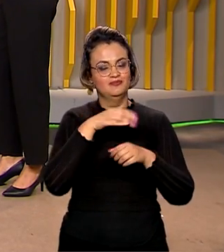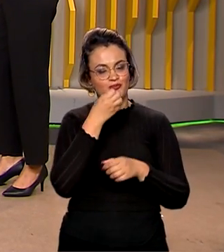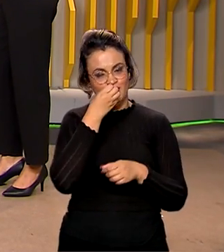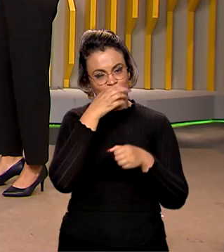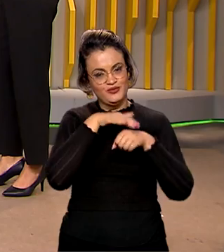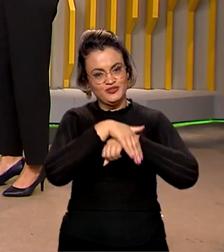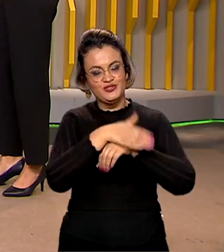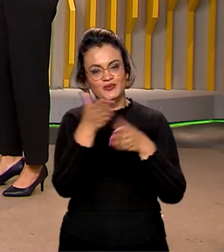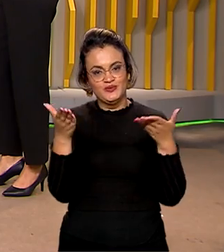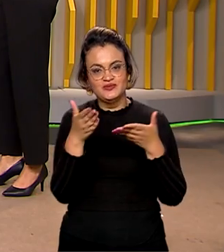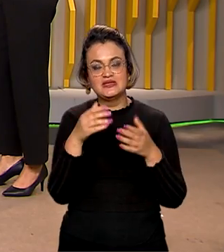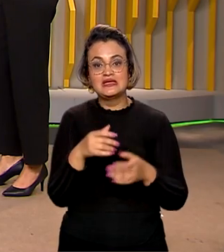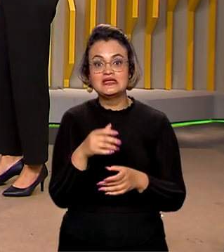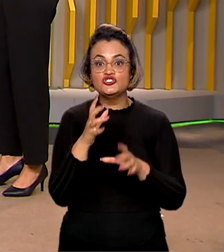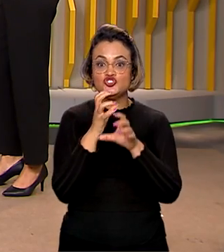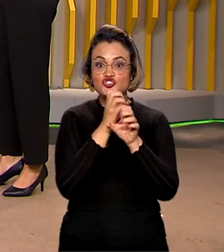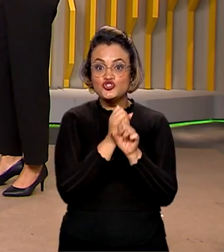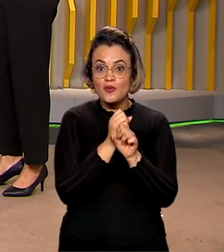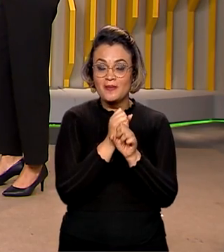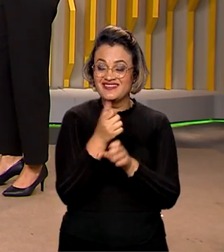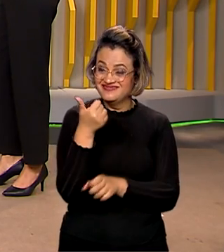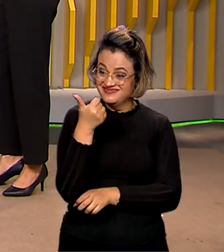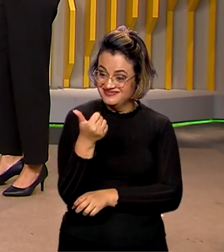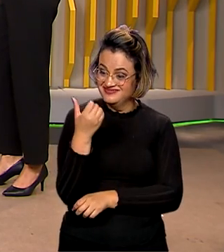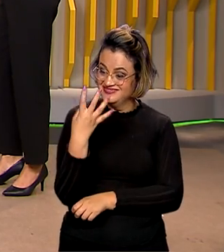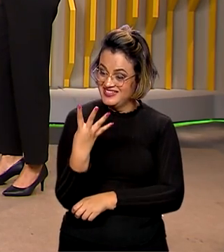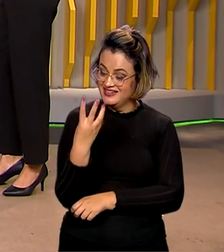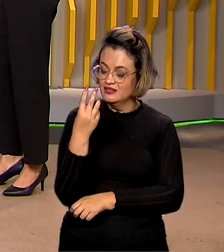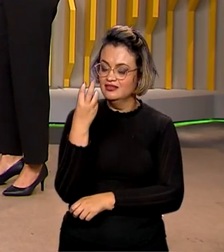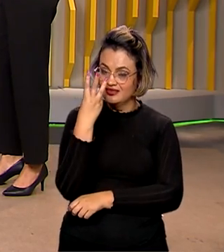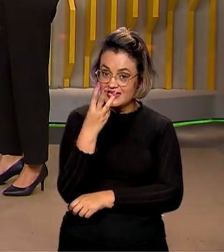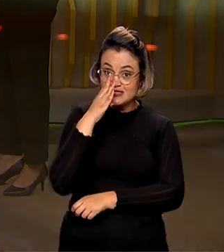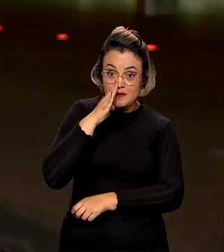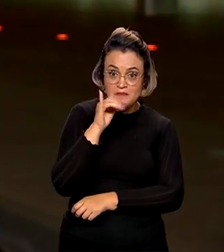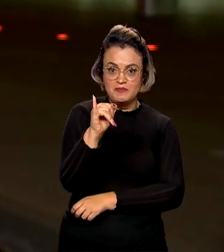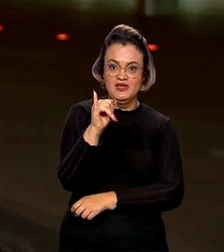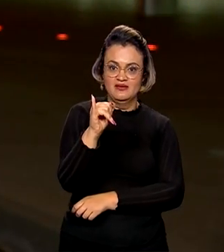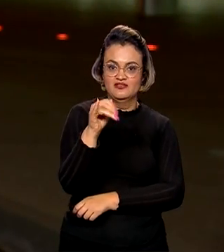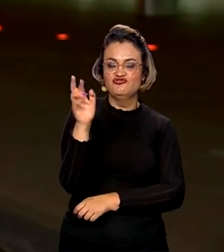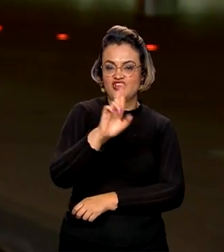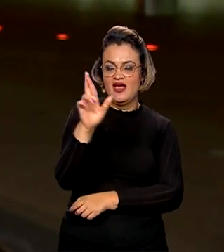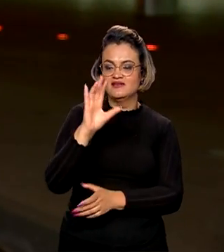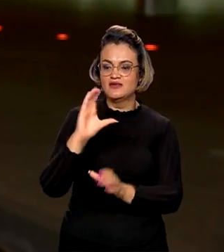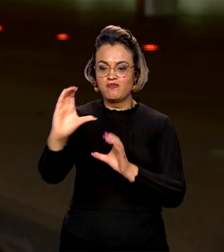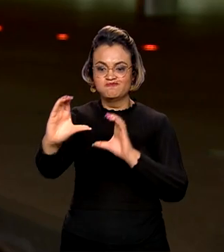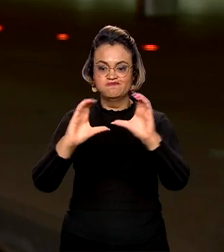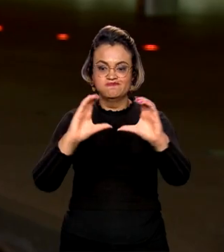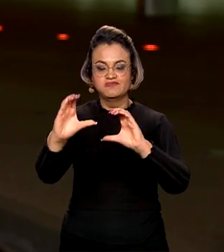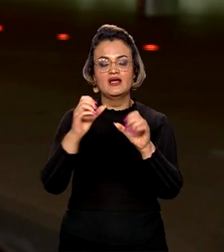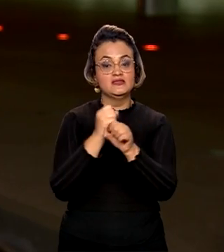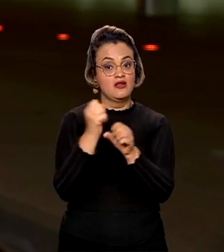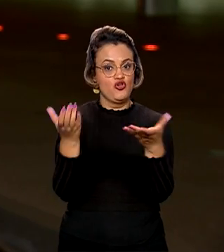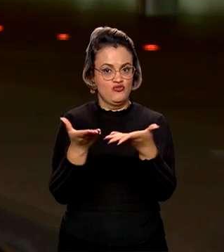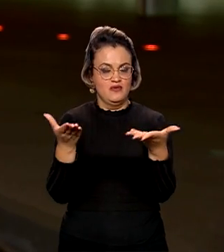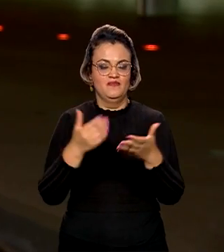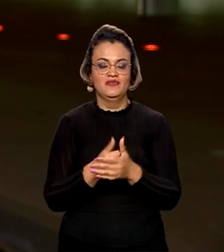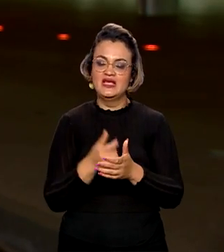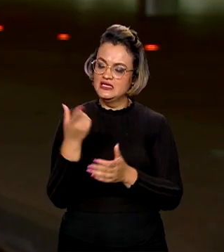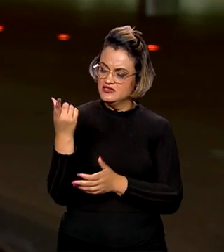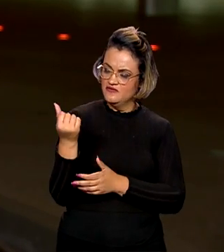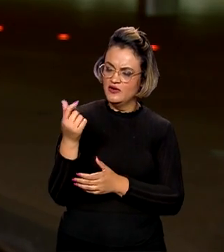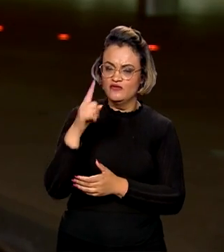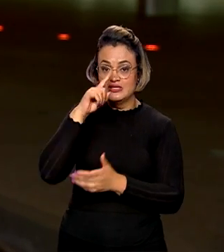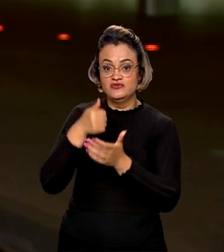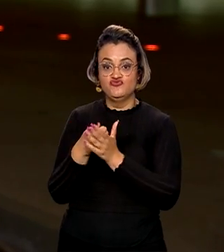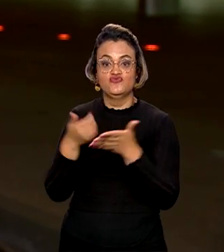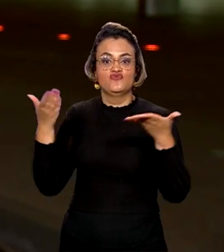nos assistem. Olha, são quase 13 bilhões de reais que serão distribuídos aos trabalhadores ainda este ano. O valor foi definido